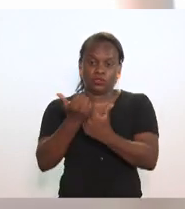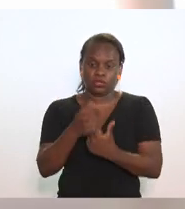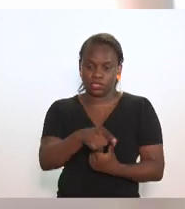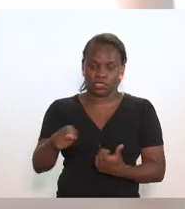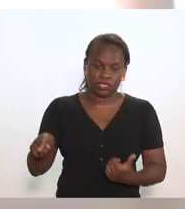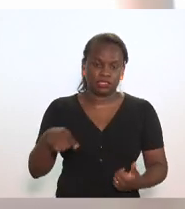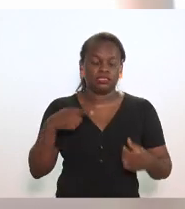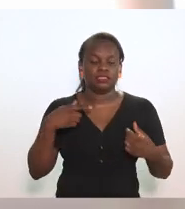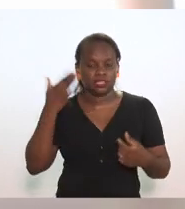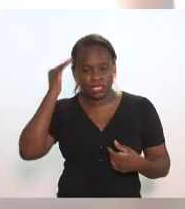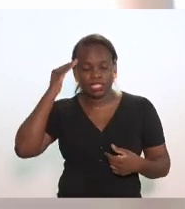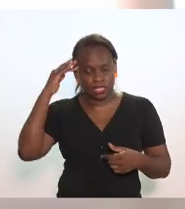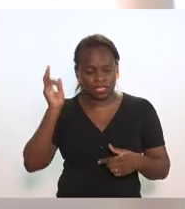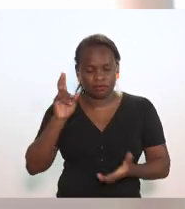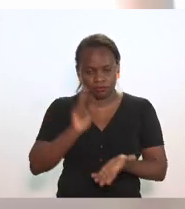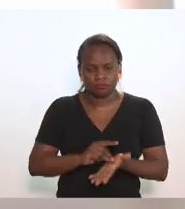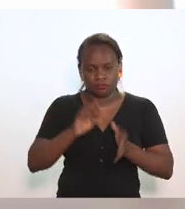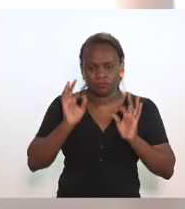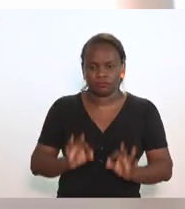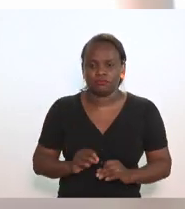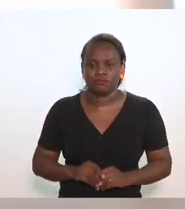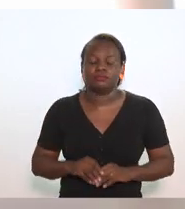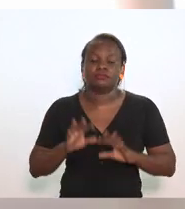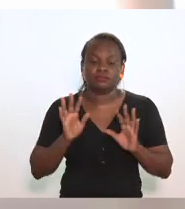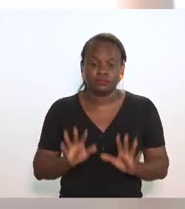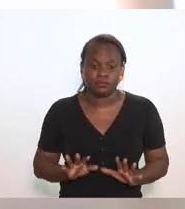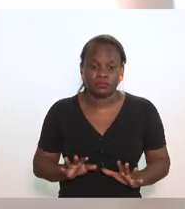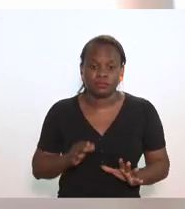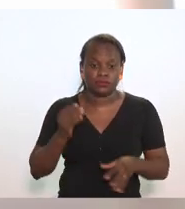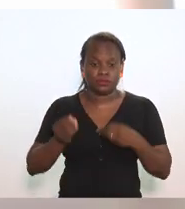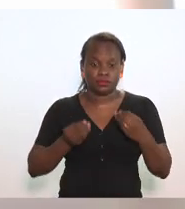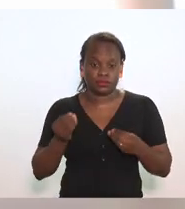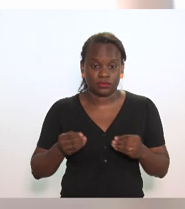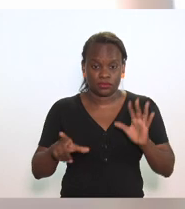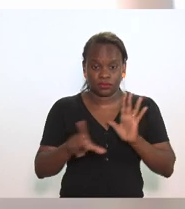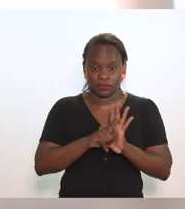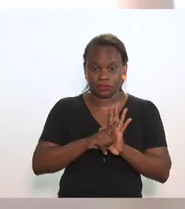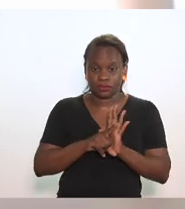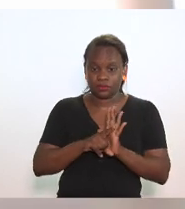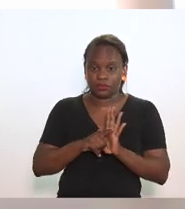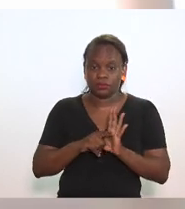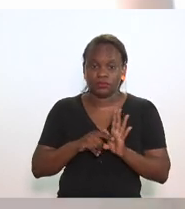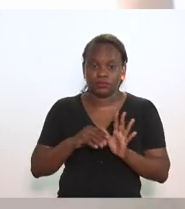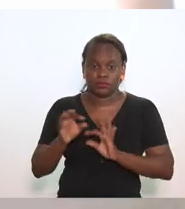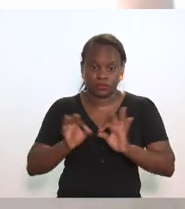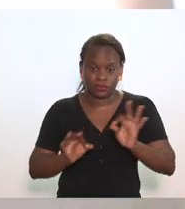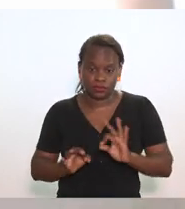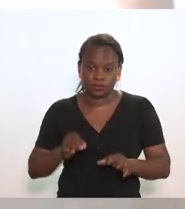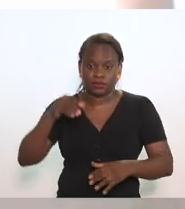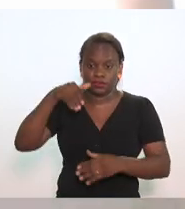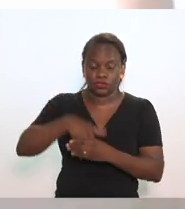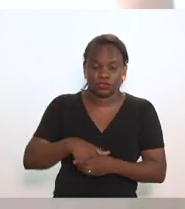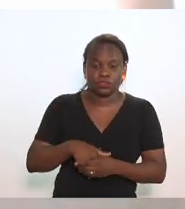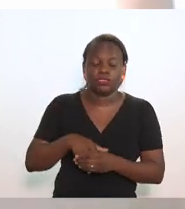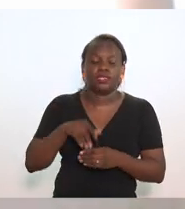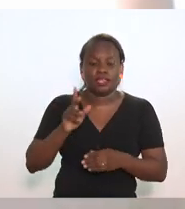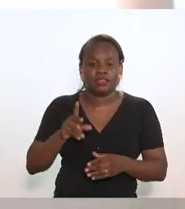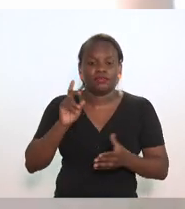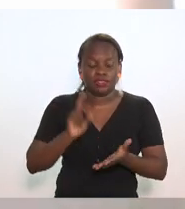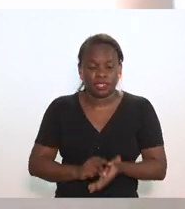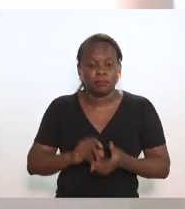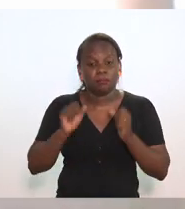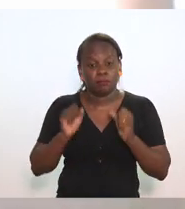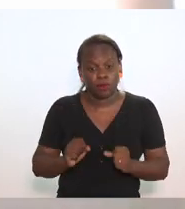pleito que entendemos ser legítimo mas da forma como a lei acabou sendo votada ela realmente